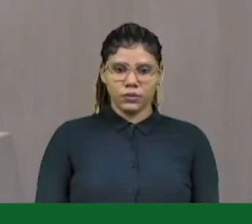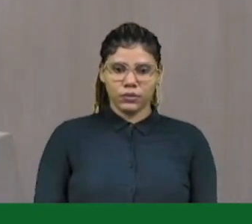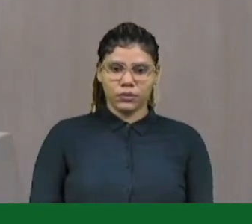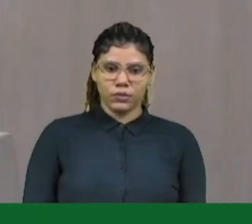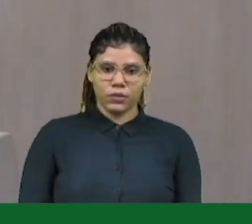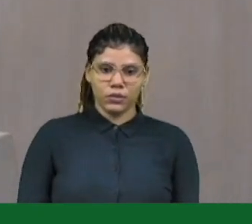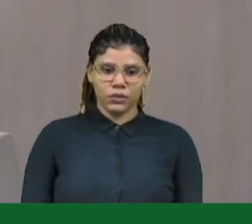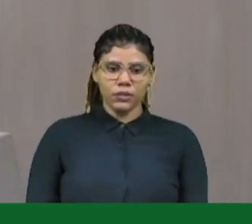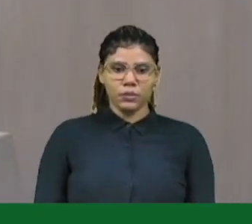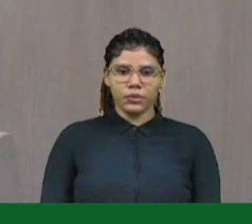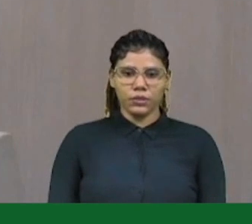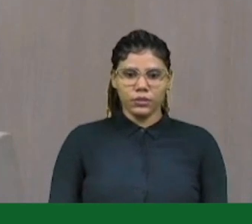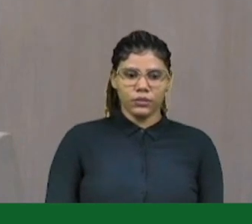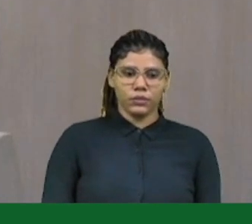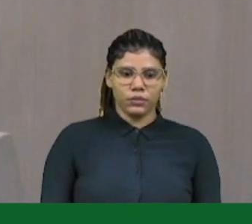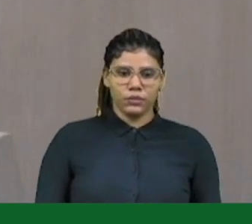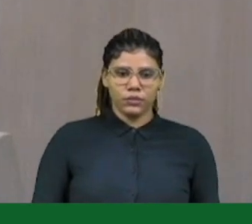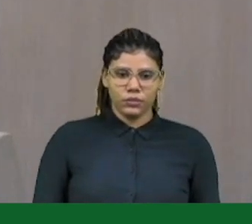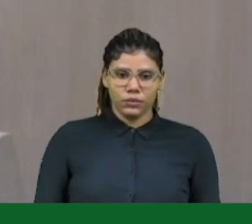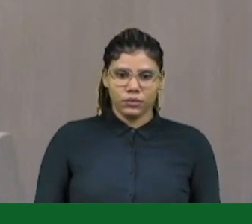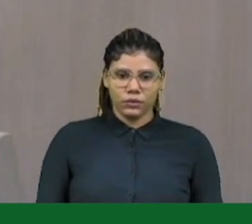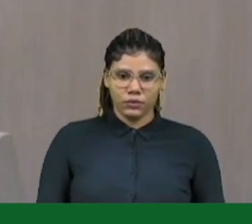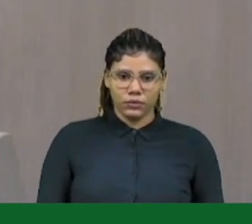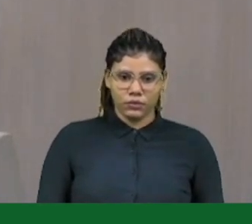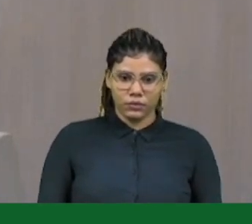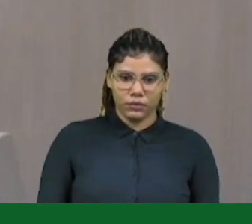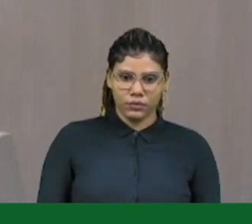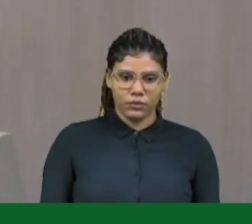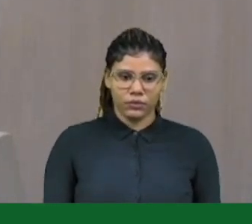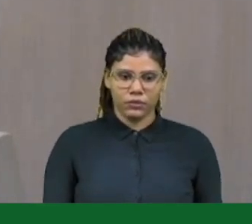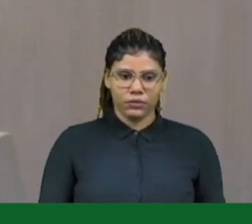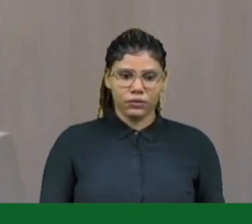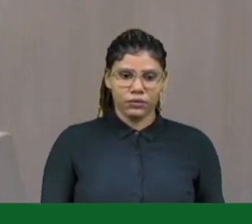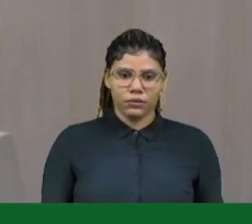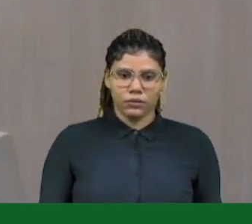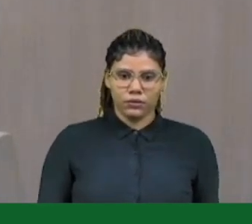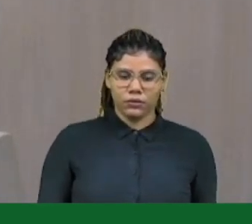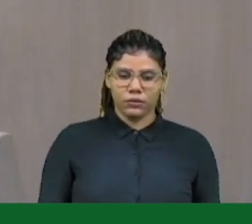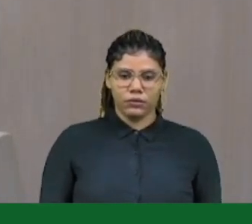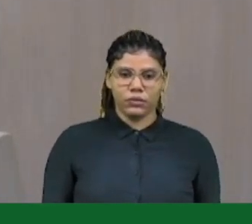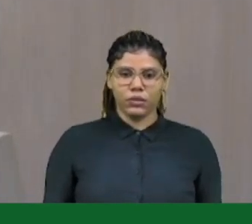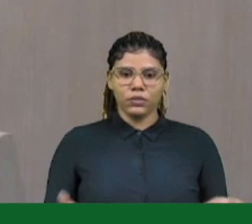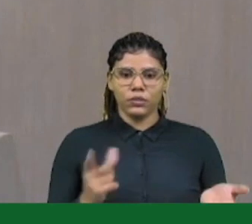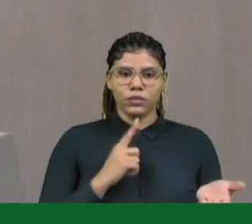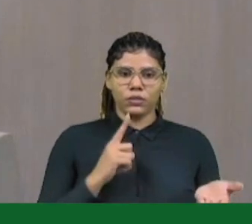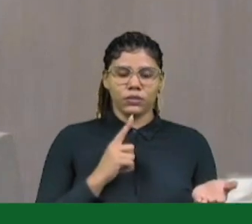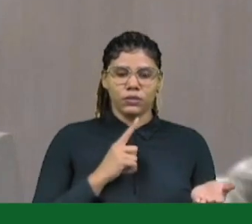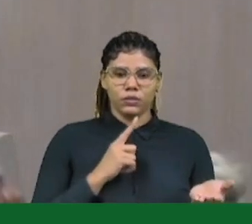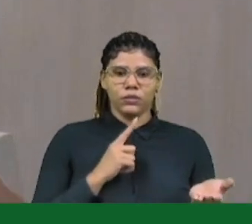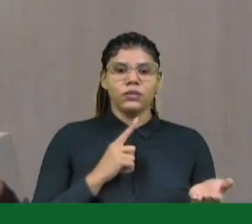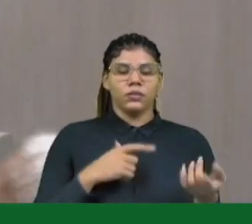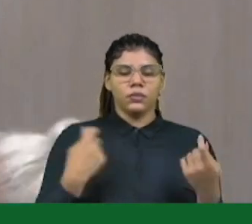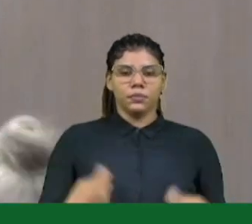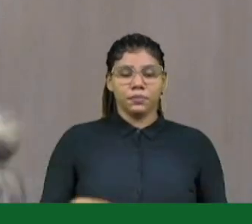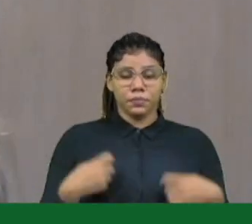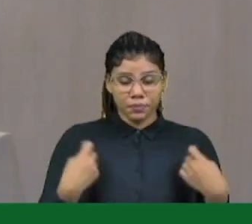essas energias, meu caro deputado Felipe Mota, elas têm que ser combinadas, deputado Leonardo Pinheiro, com a energia que vai